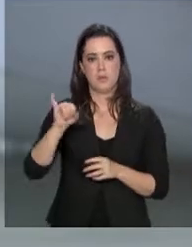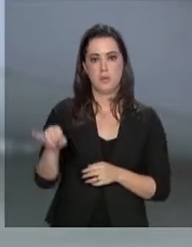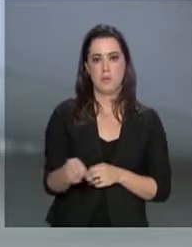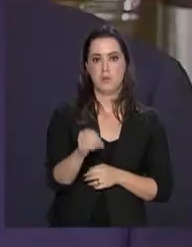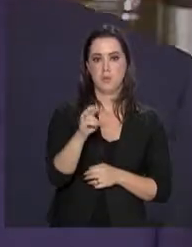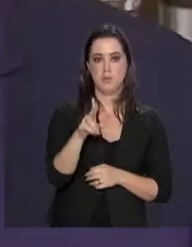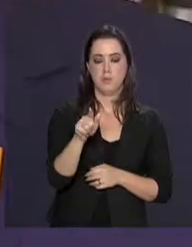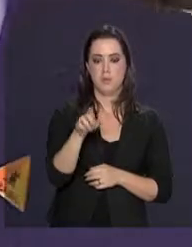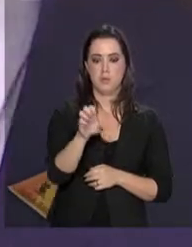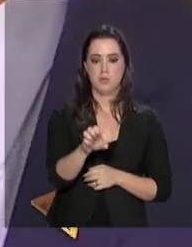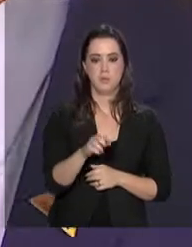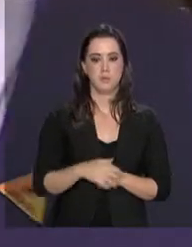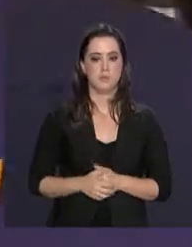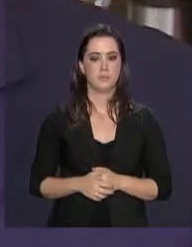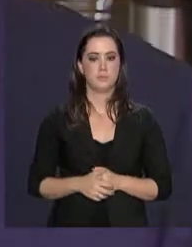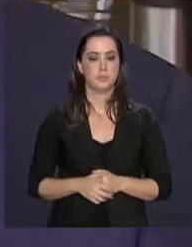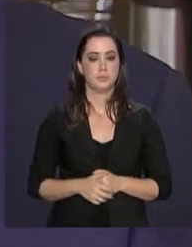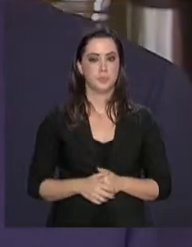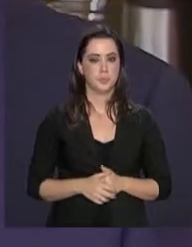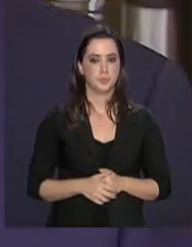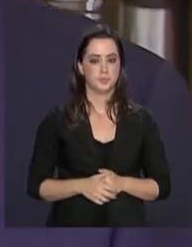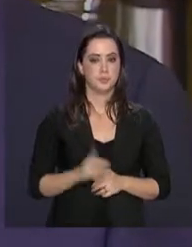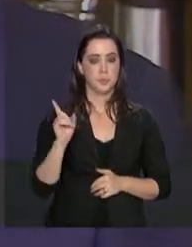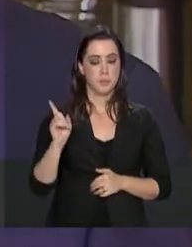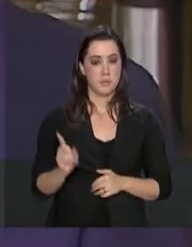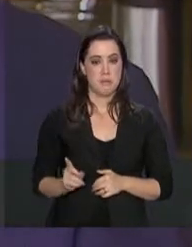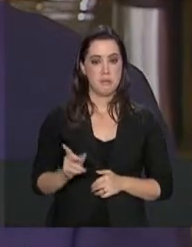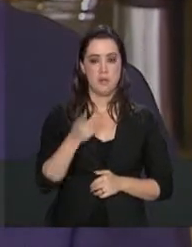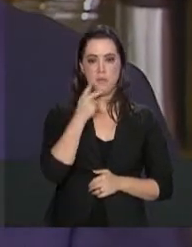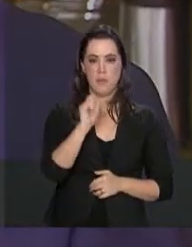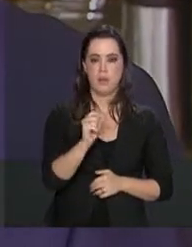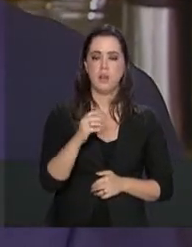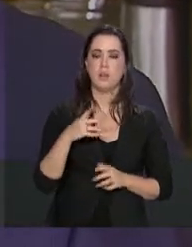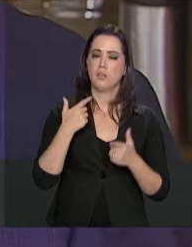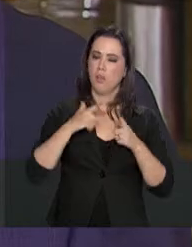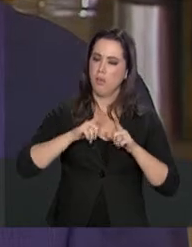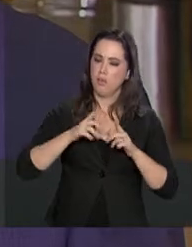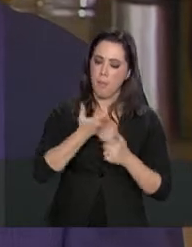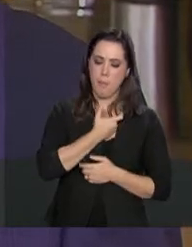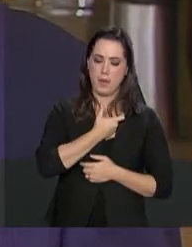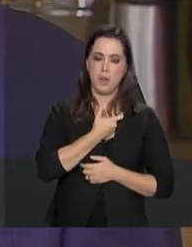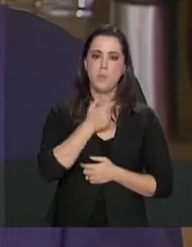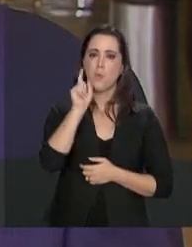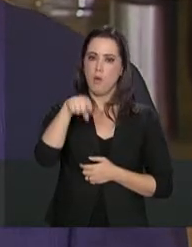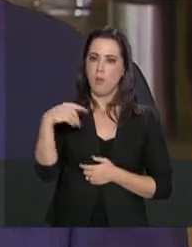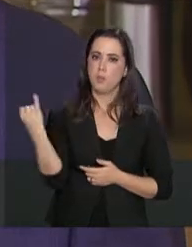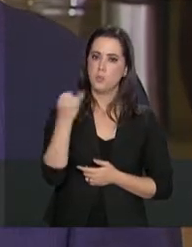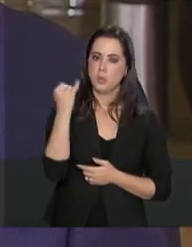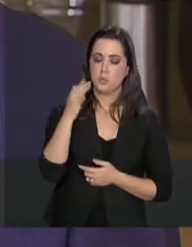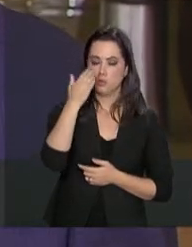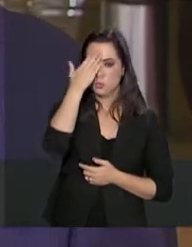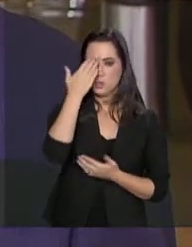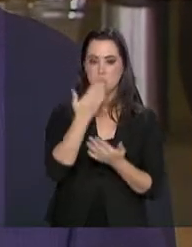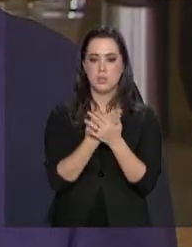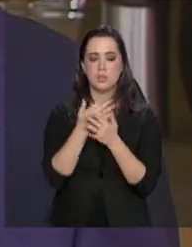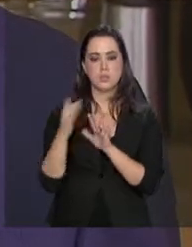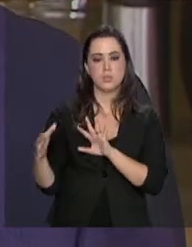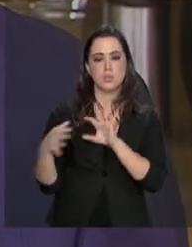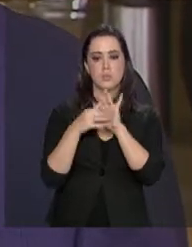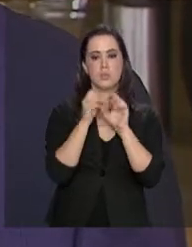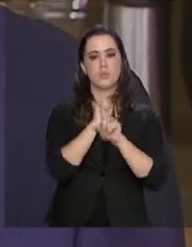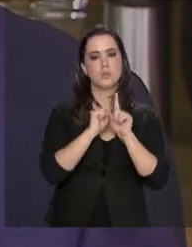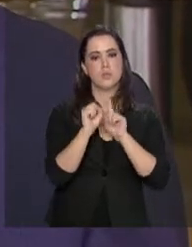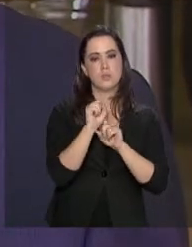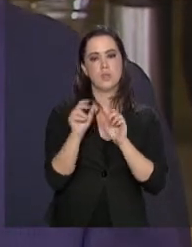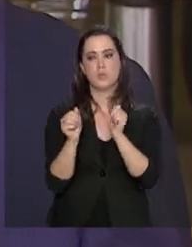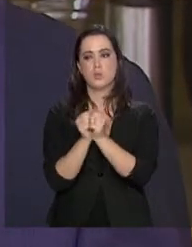Gerdau. O prêmio é muito importante porque eu estou convicto de que a relação da sociedade civil com o mundo político é